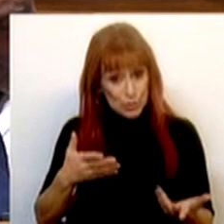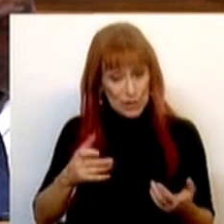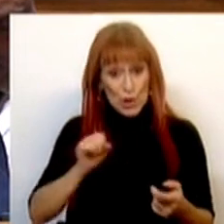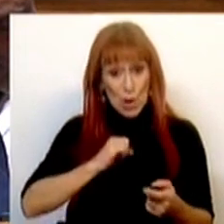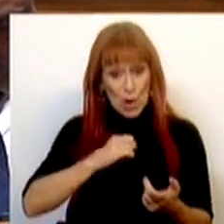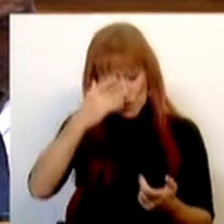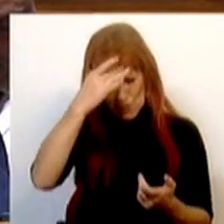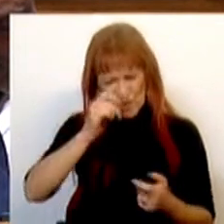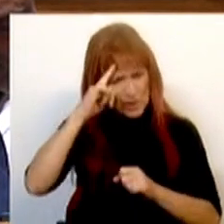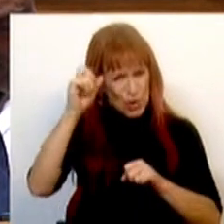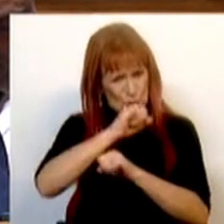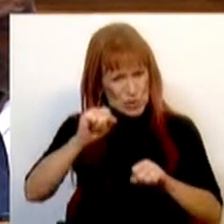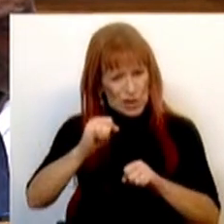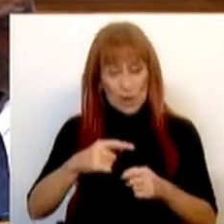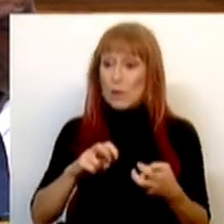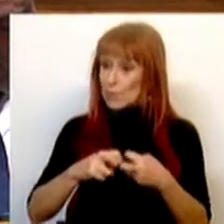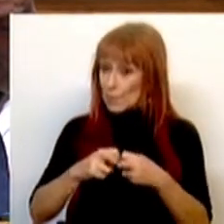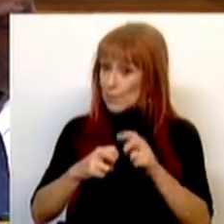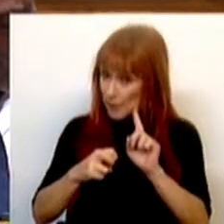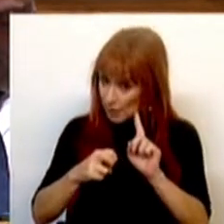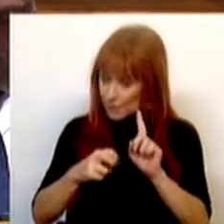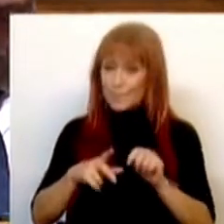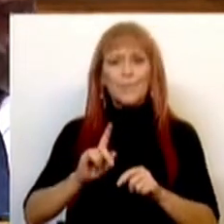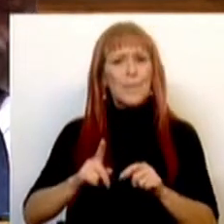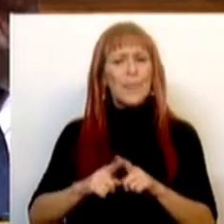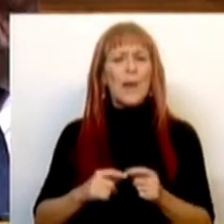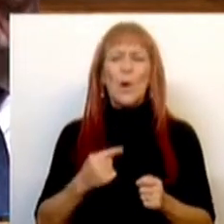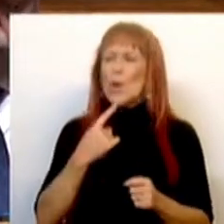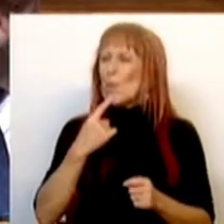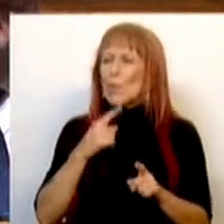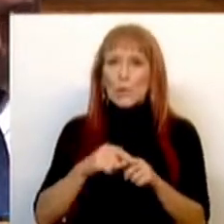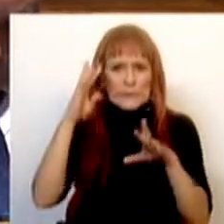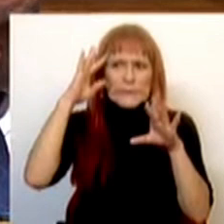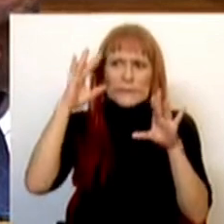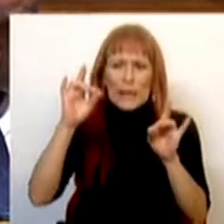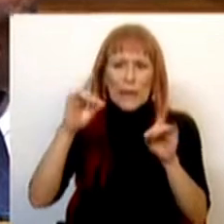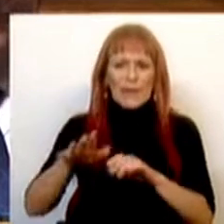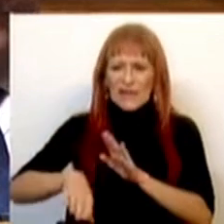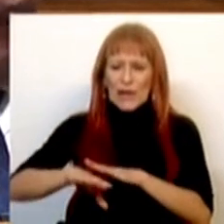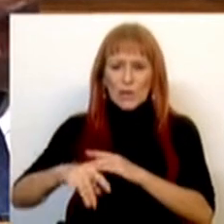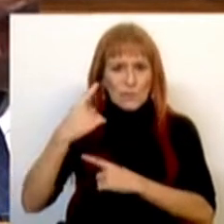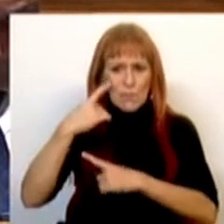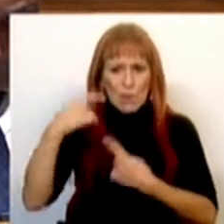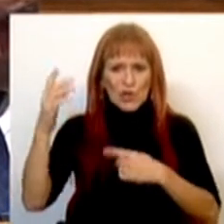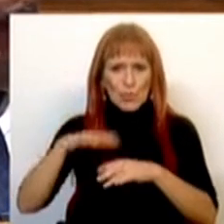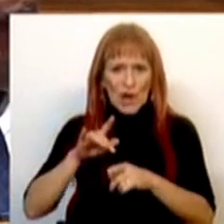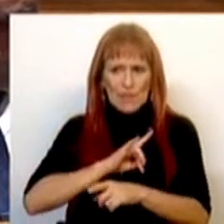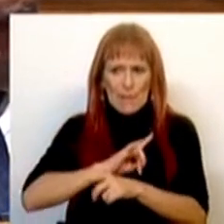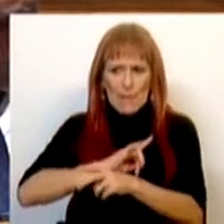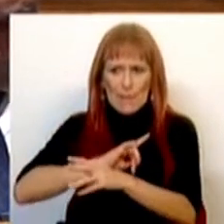em nosso ver, chocante e até problemática é a autêntica obsessão que a direita revela por estas